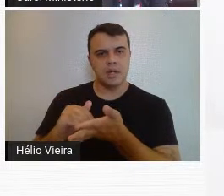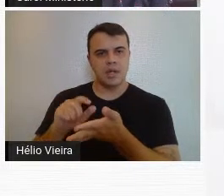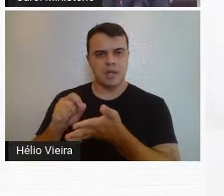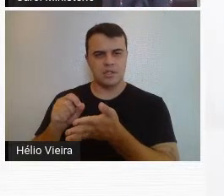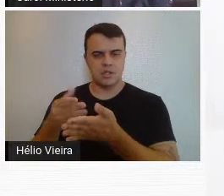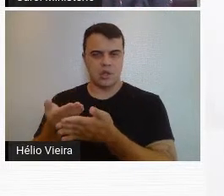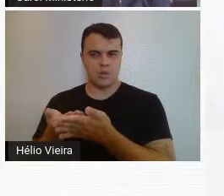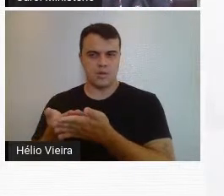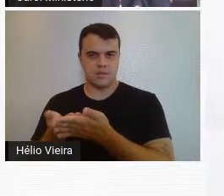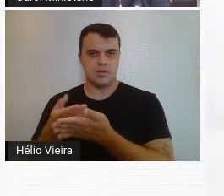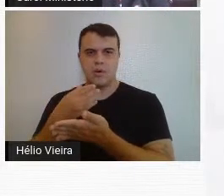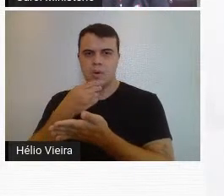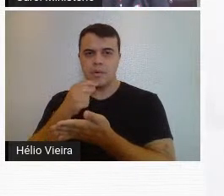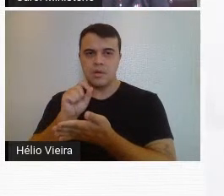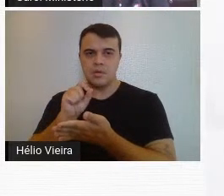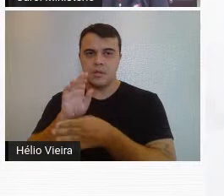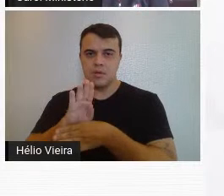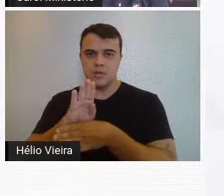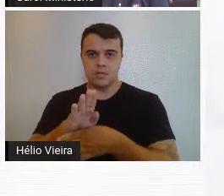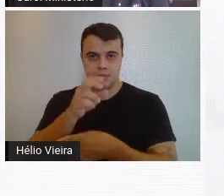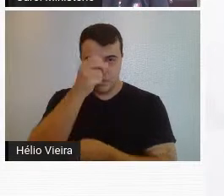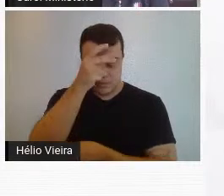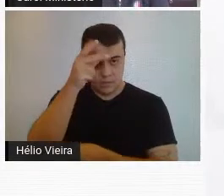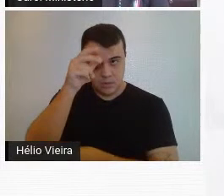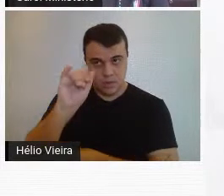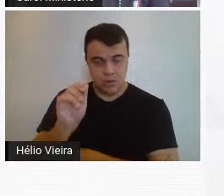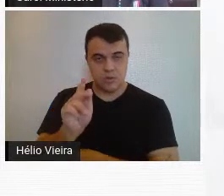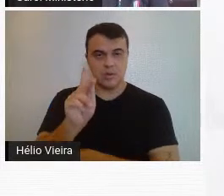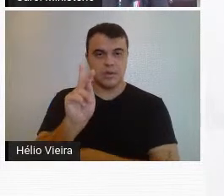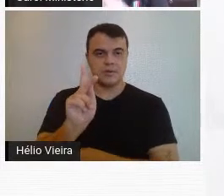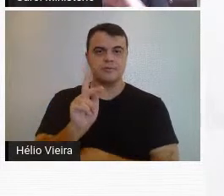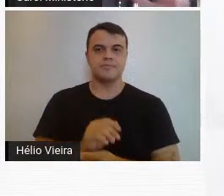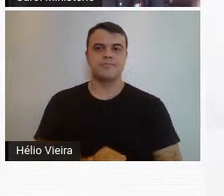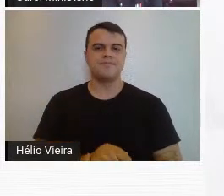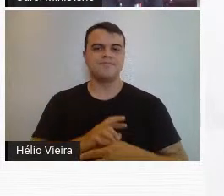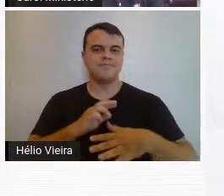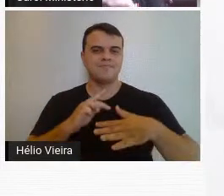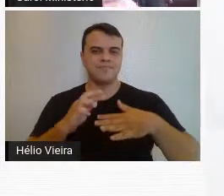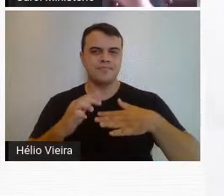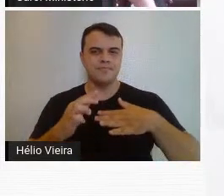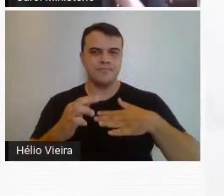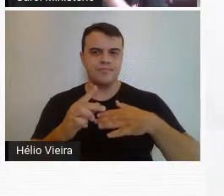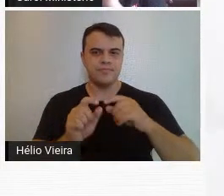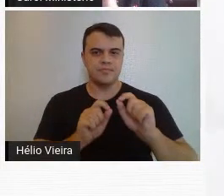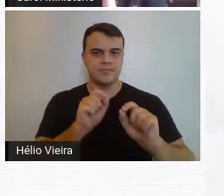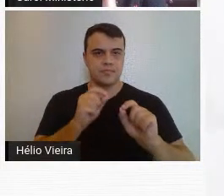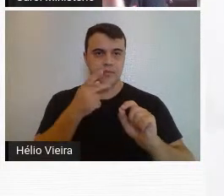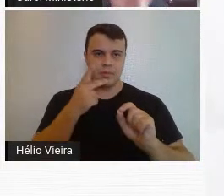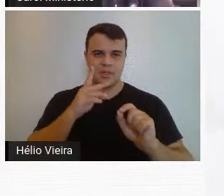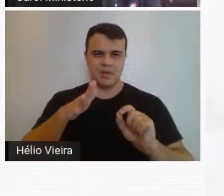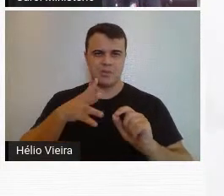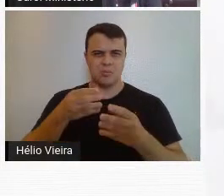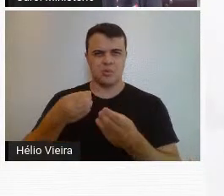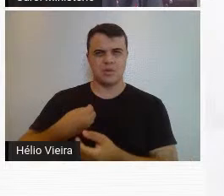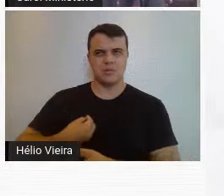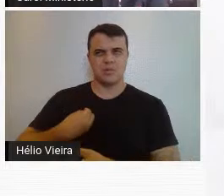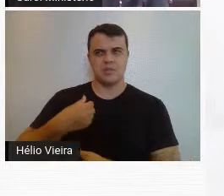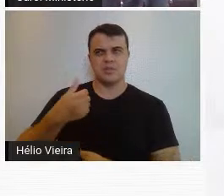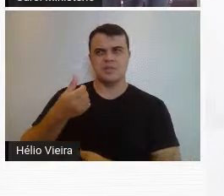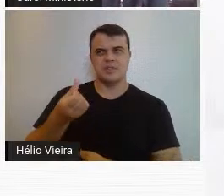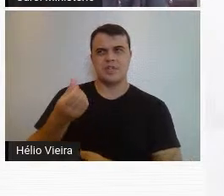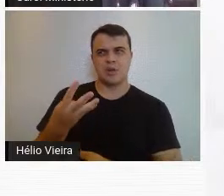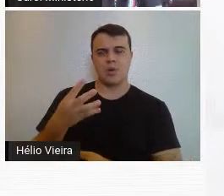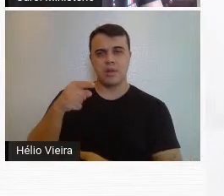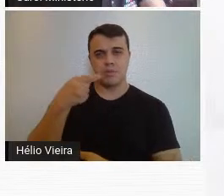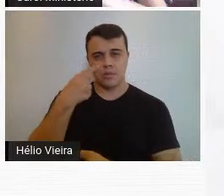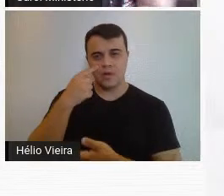e um grande colaborador do prefeito, do Juscelino. Vários artistas participaram, se não me engano, em 1964, mas depois eu